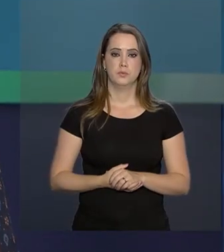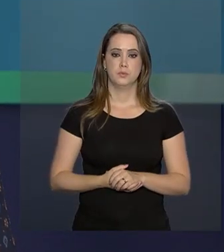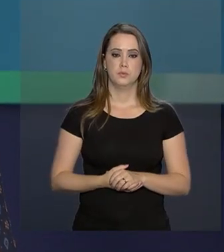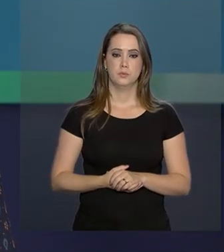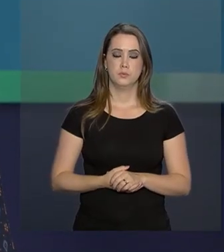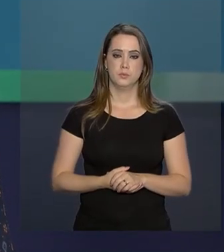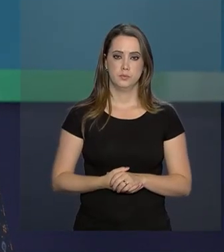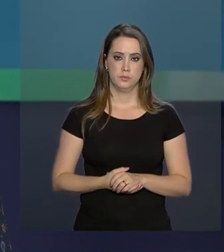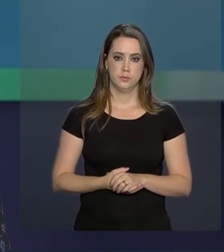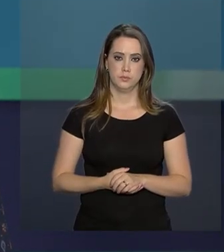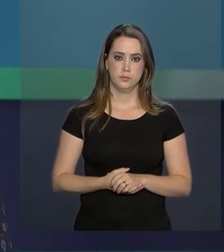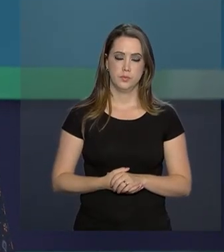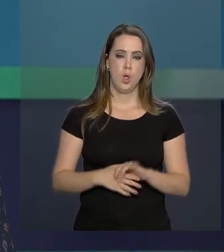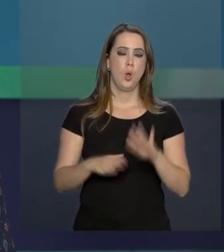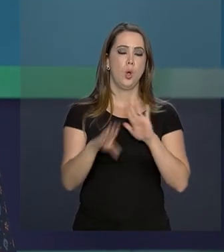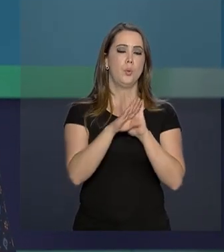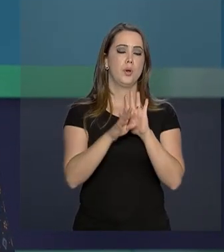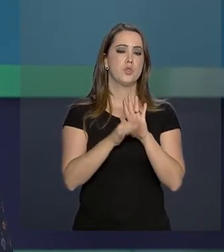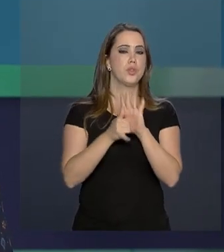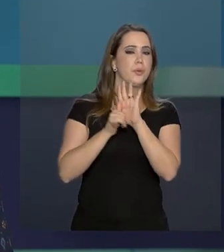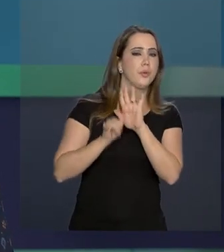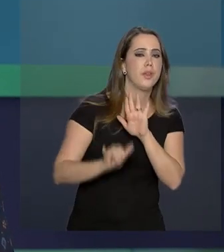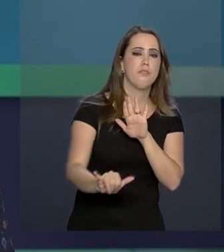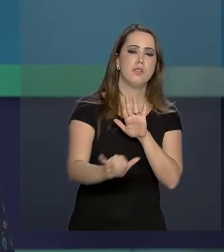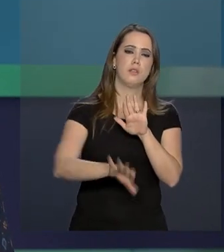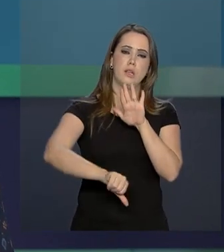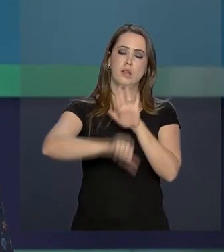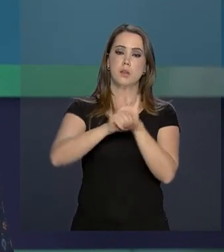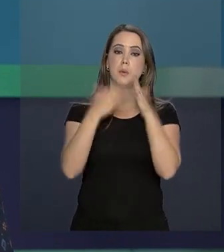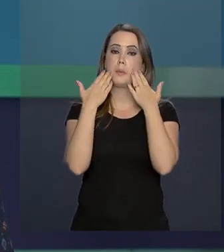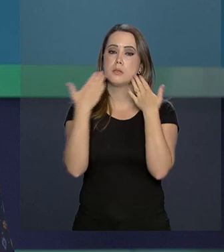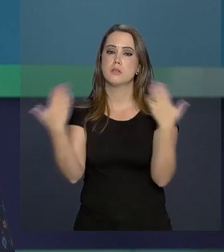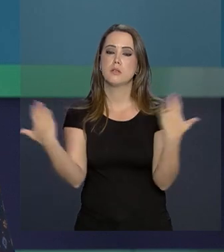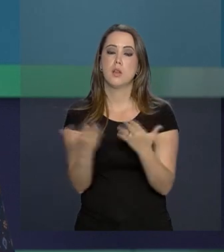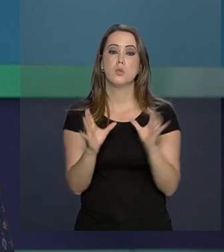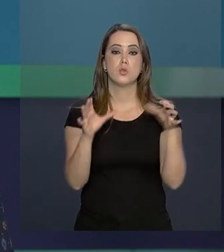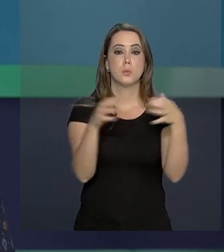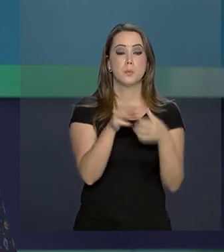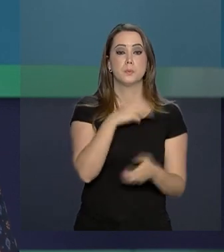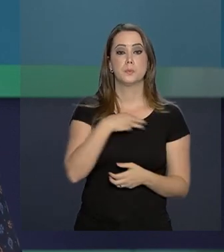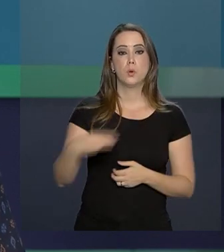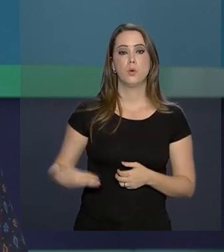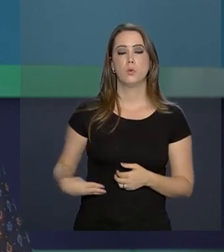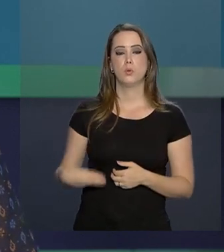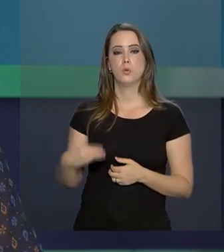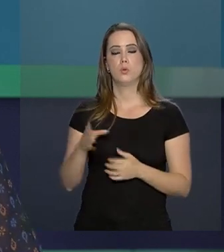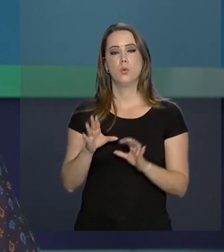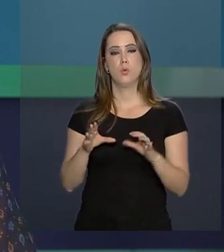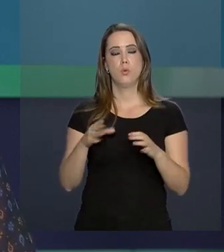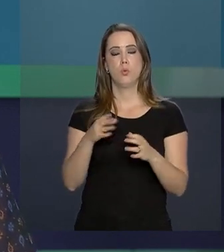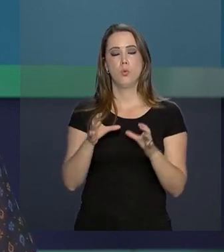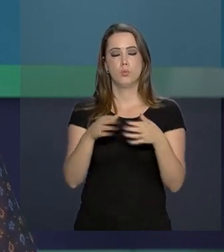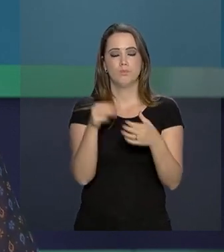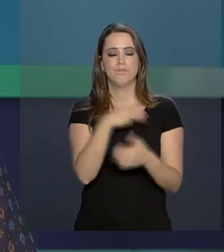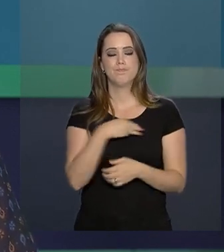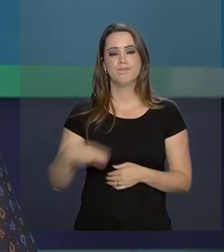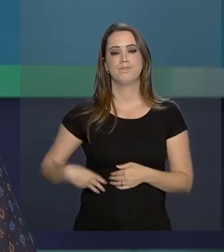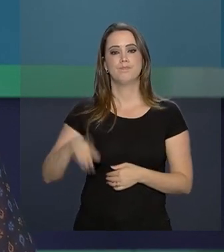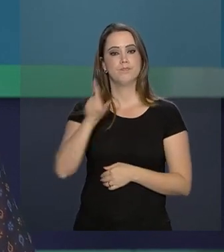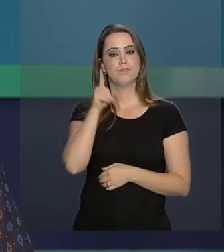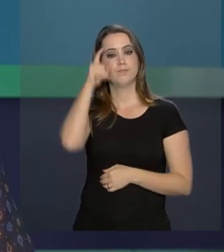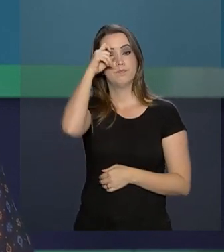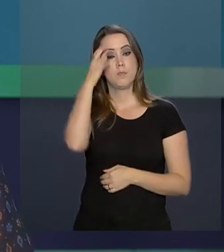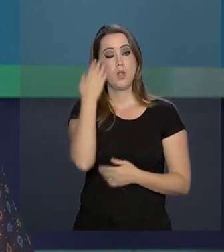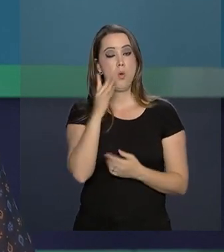O projeto anticrime foi apresentado hoje aos parlamentares pelo ministro da Justiça, Sérgio Moro. A meta é combater de